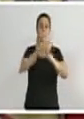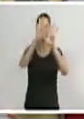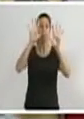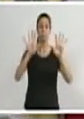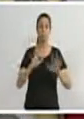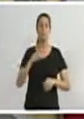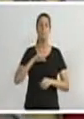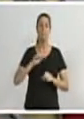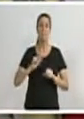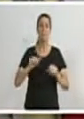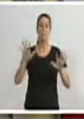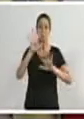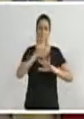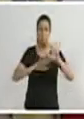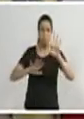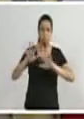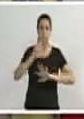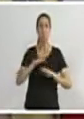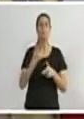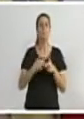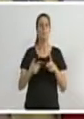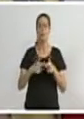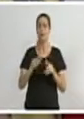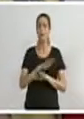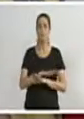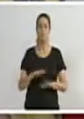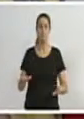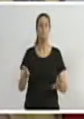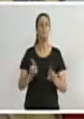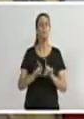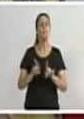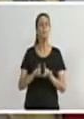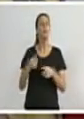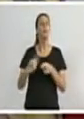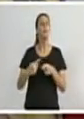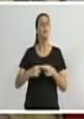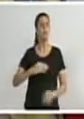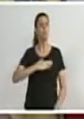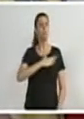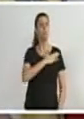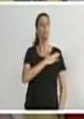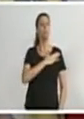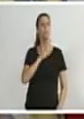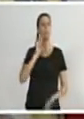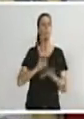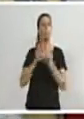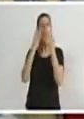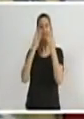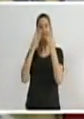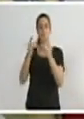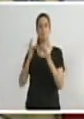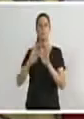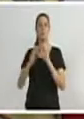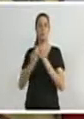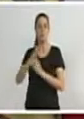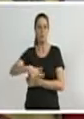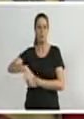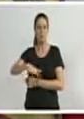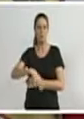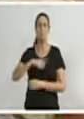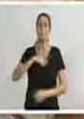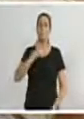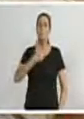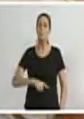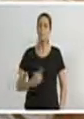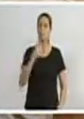empresa Vale do Céuque está contente que realmente o prefeito está atendendo aquela comunidade. Mas também não posso esquecer aqui, também tem mais uma foto, né,